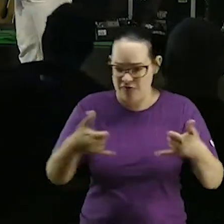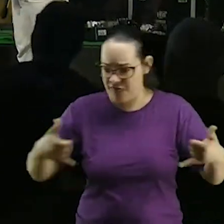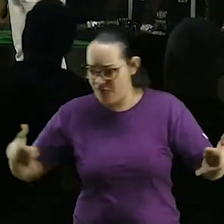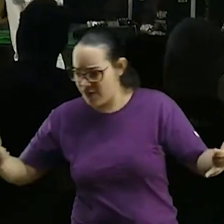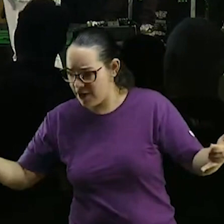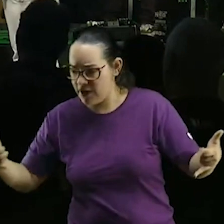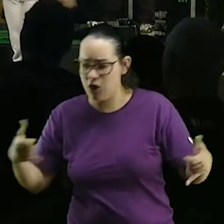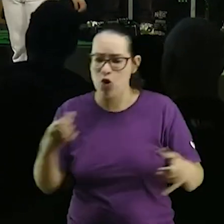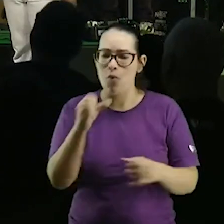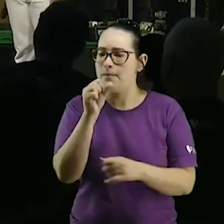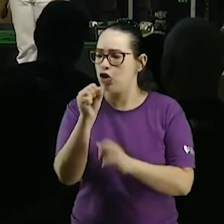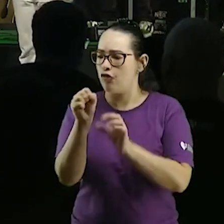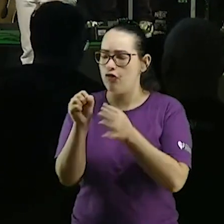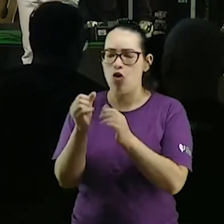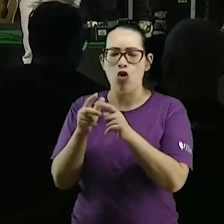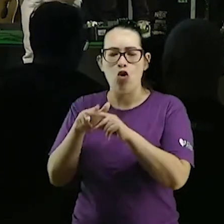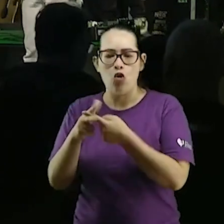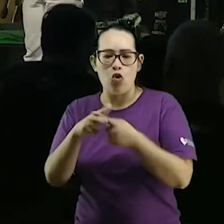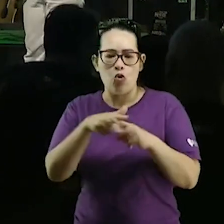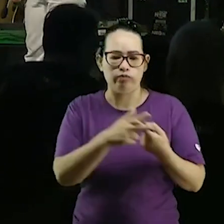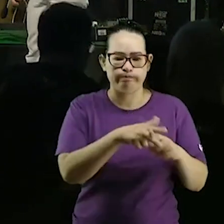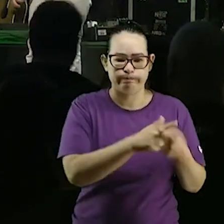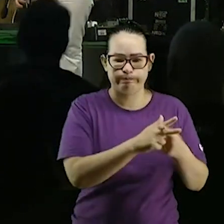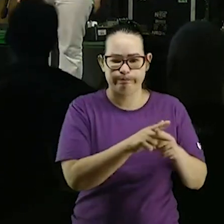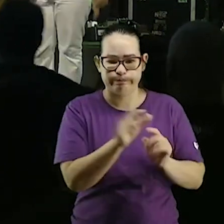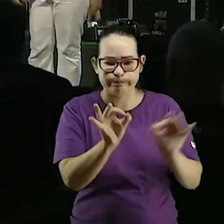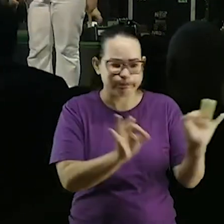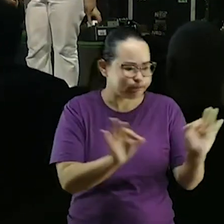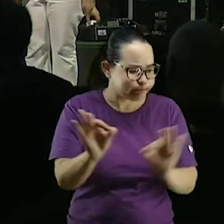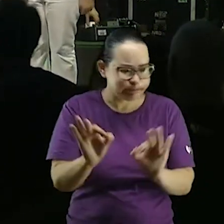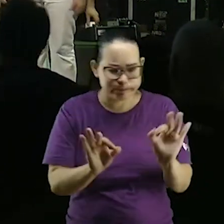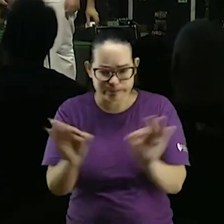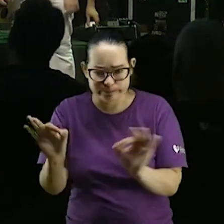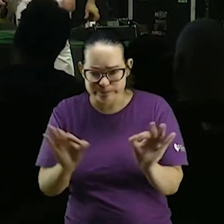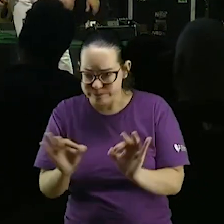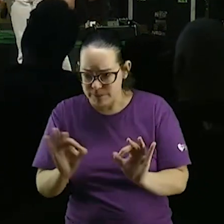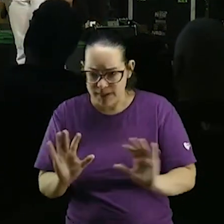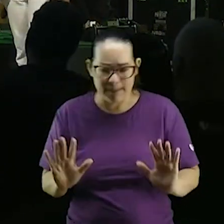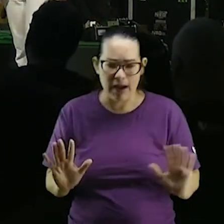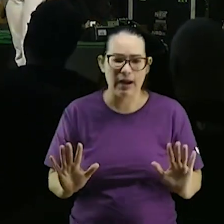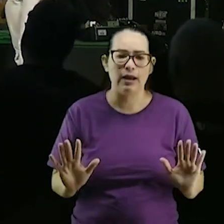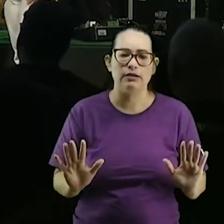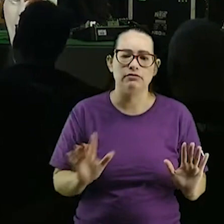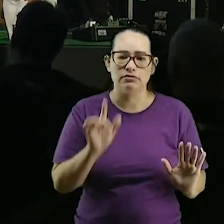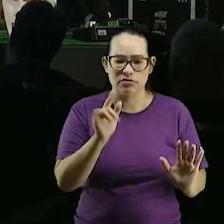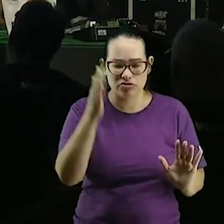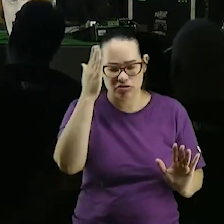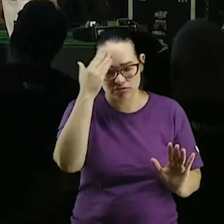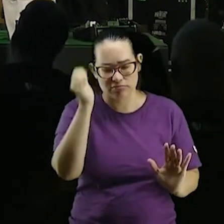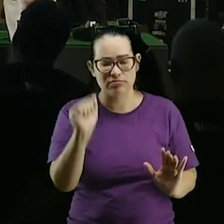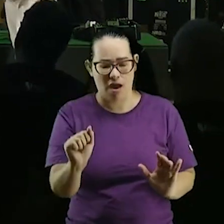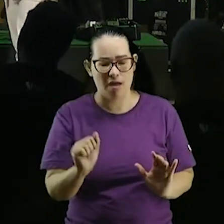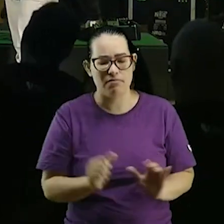microfones e está na mesa de som você já fez isso você pode aprender isso